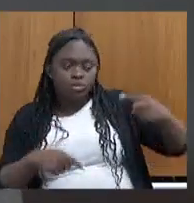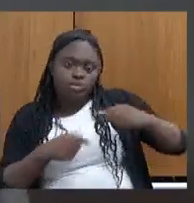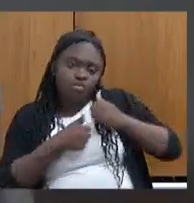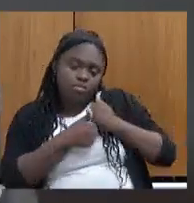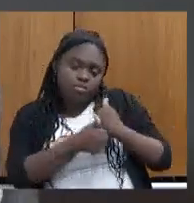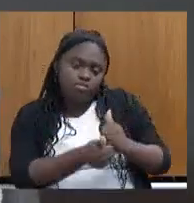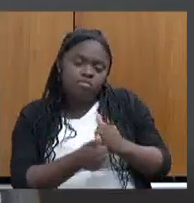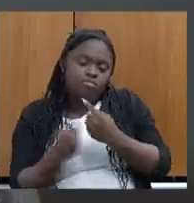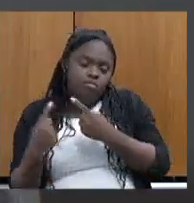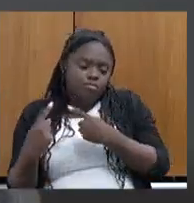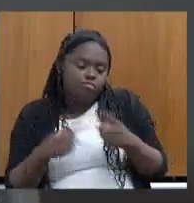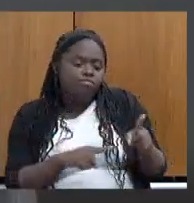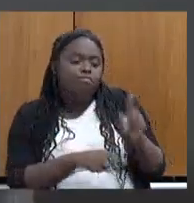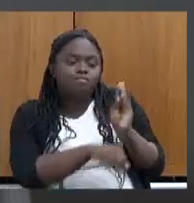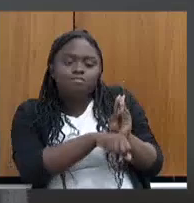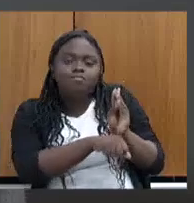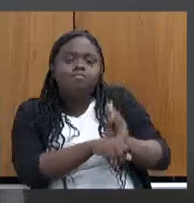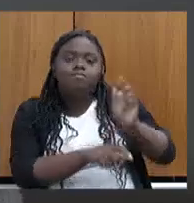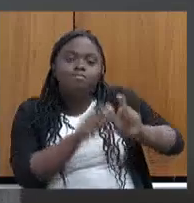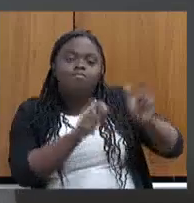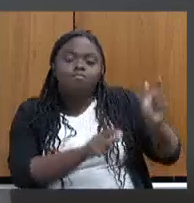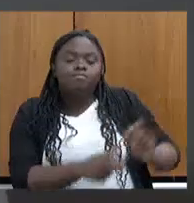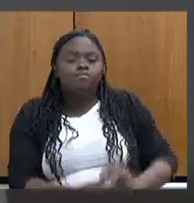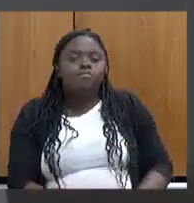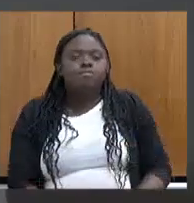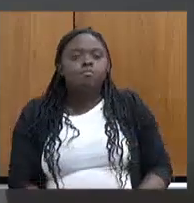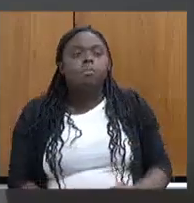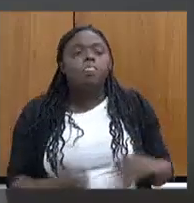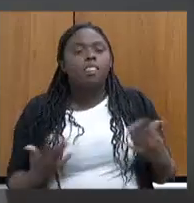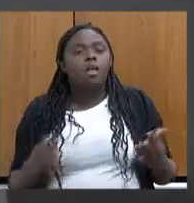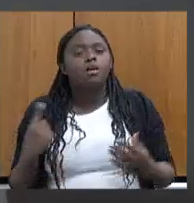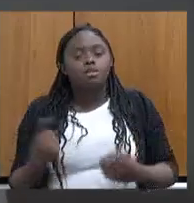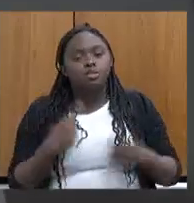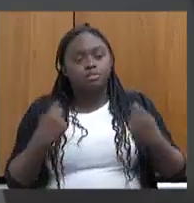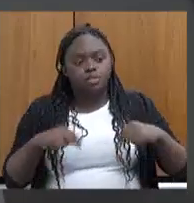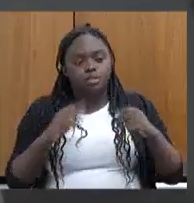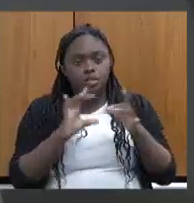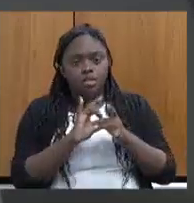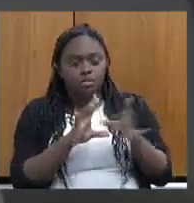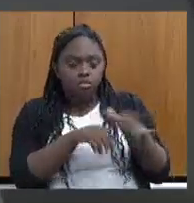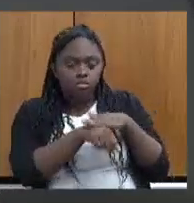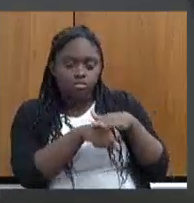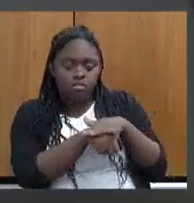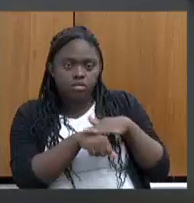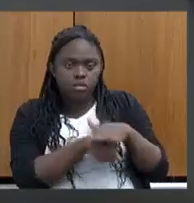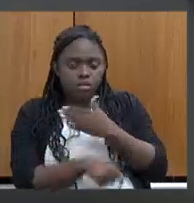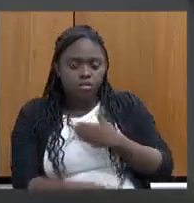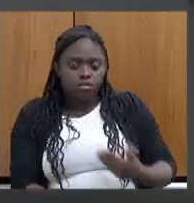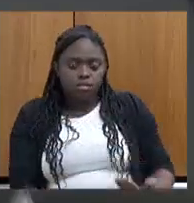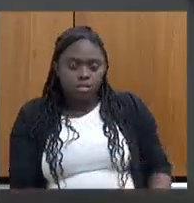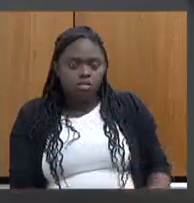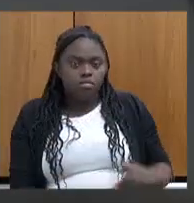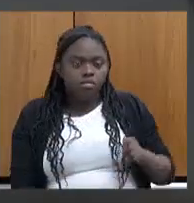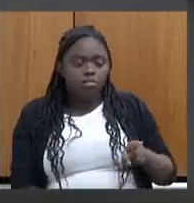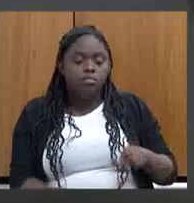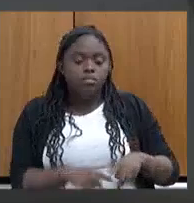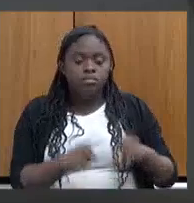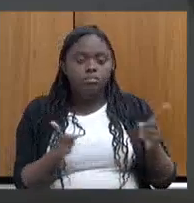o cuidado com as pessoas. Então, nós precisamos ter disposição para conversar com o governo federal, mas também com as outras